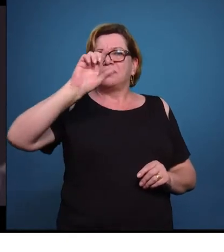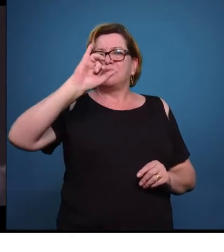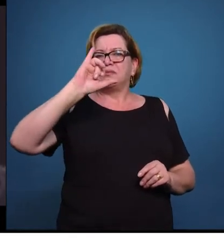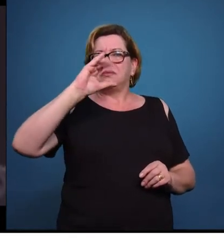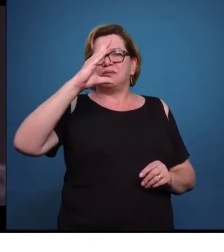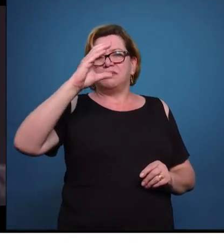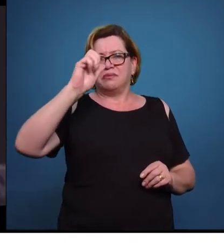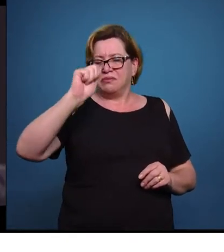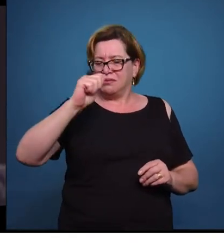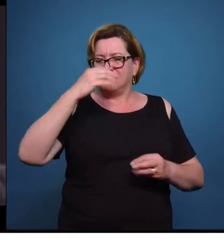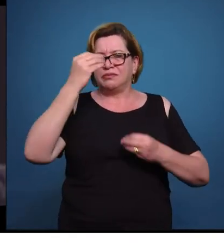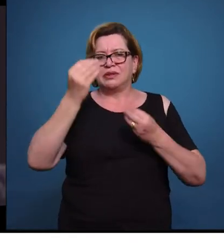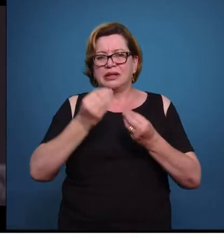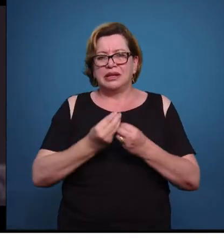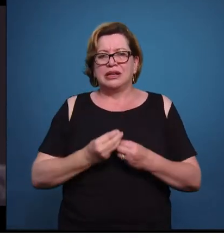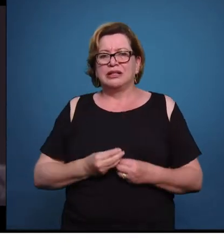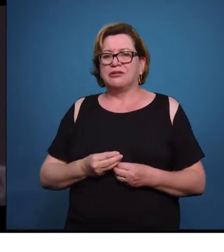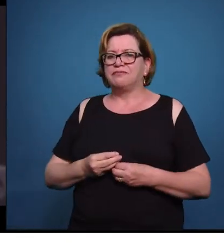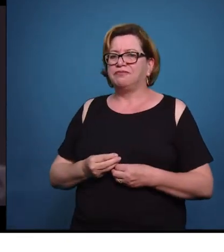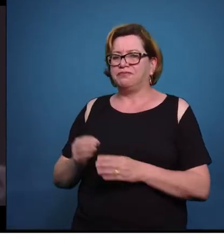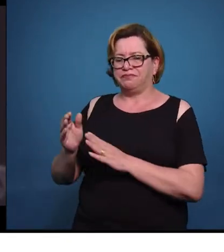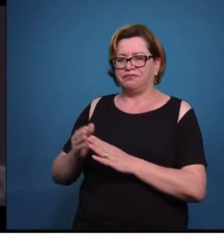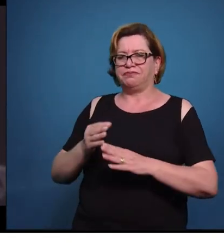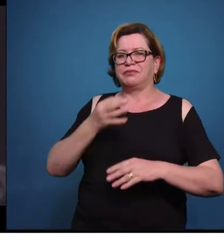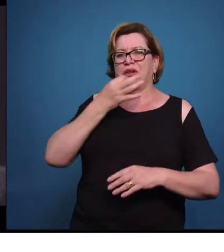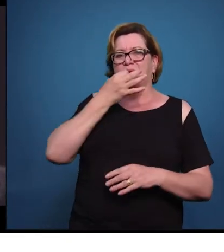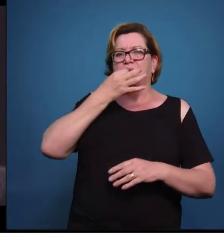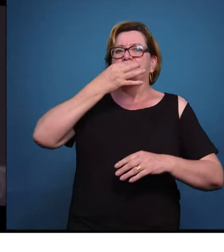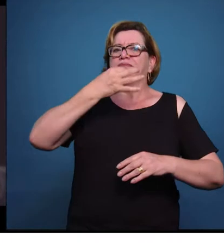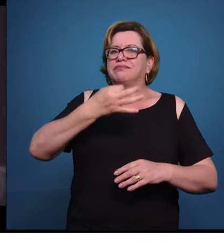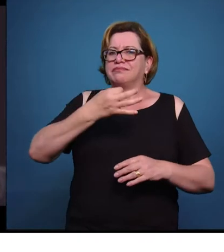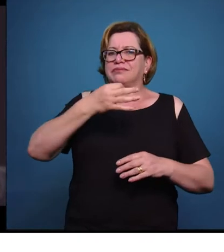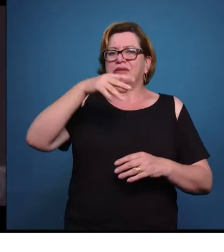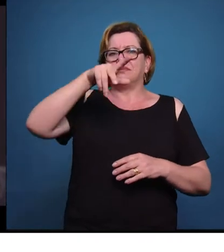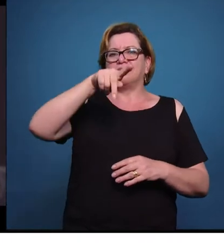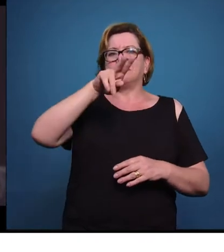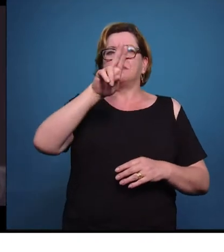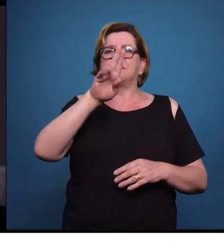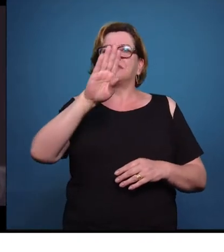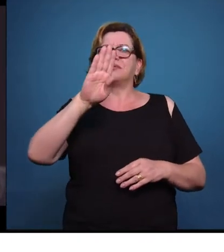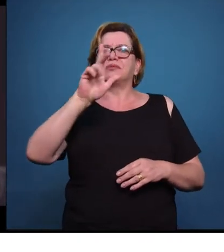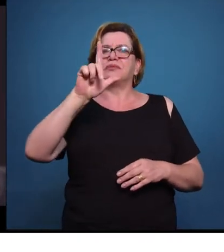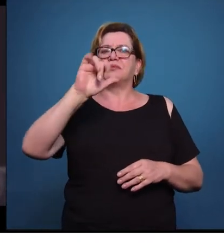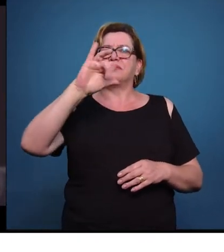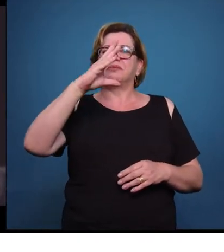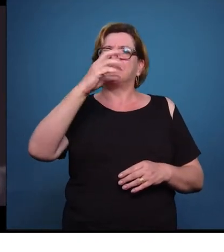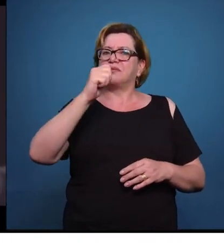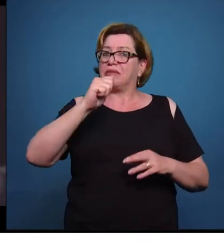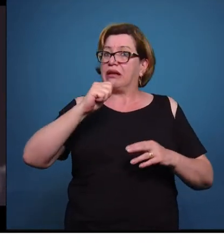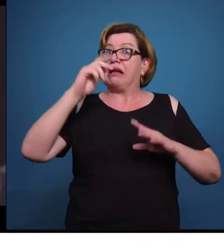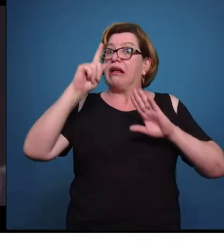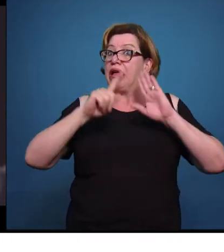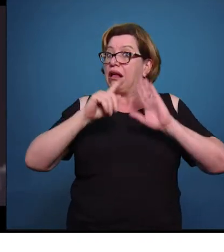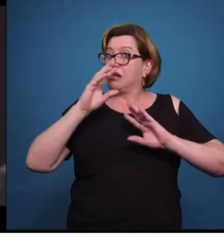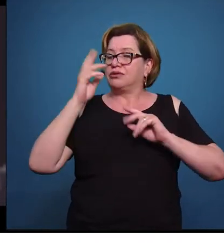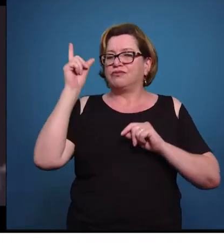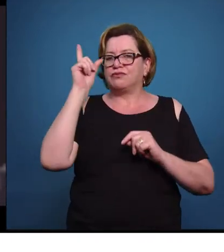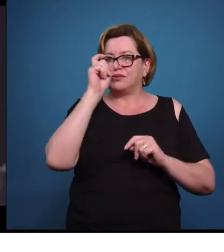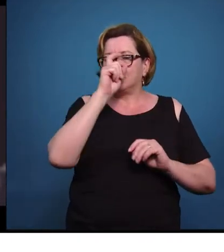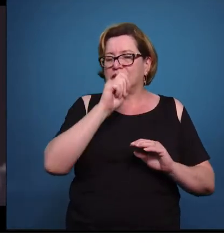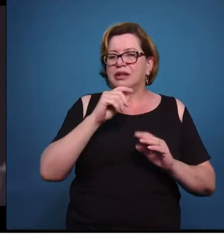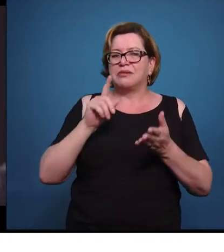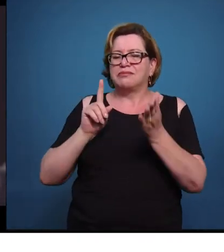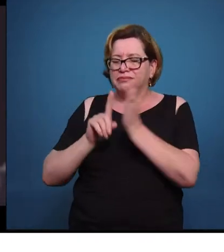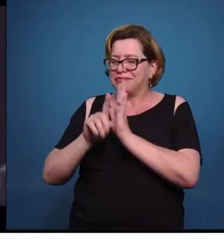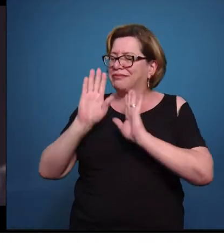vezes, é um ente muito abstrato. Vamos fechar um pouquinho a nossa conversa. No caso dos adolescentes, no caso dos professores, por exemplo, que trabalham com